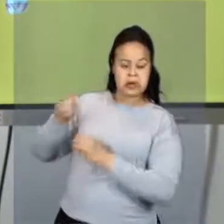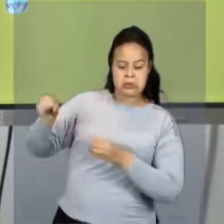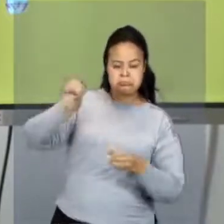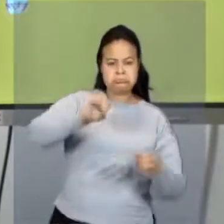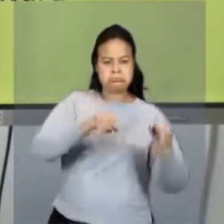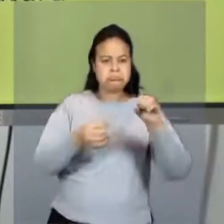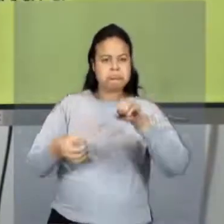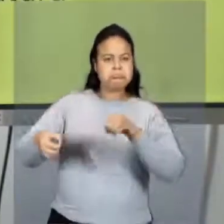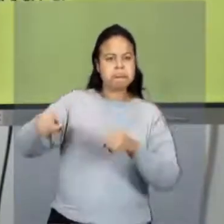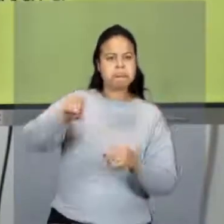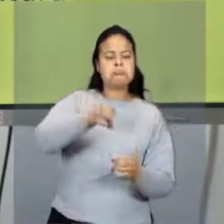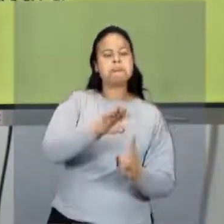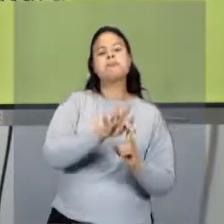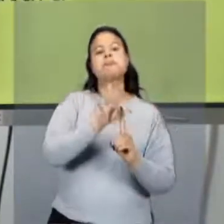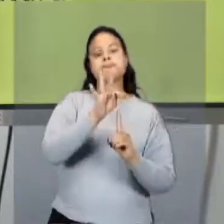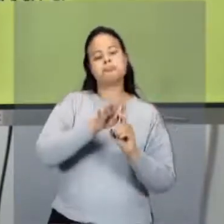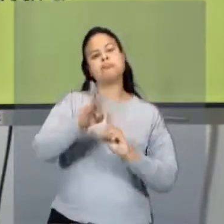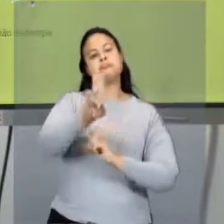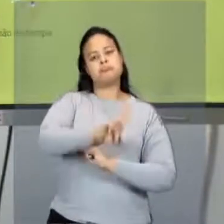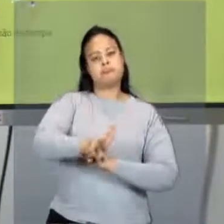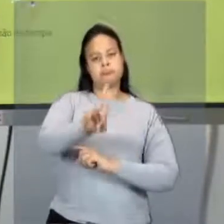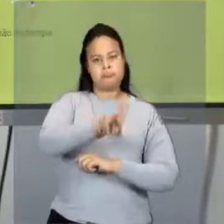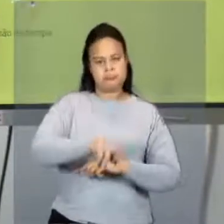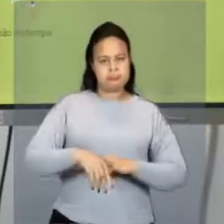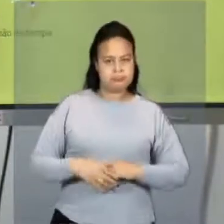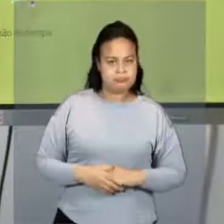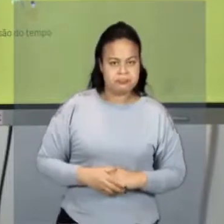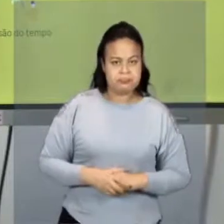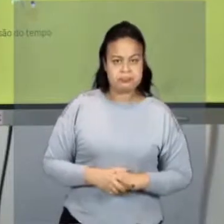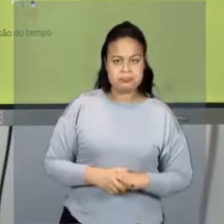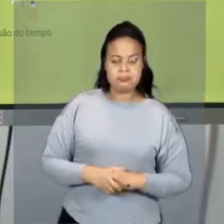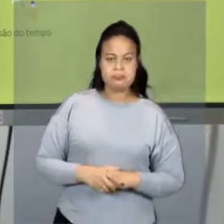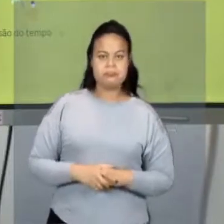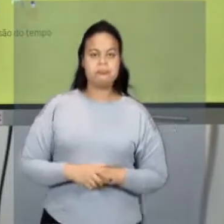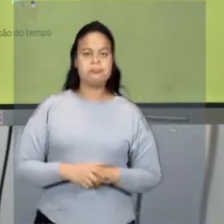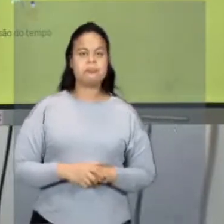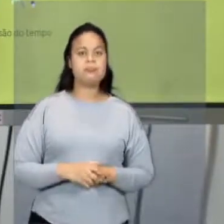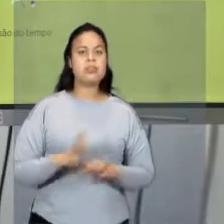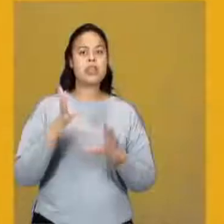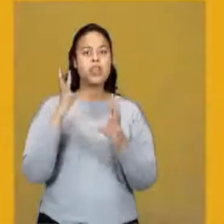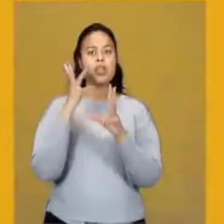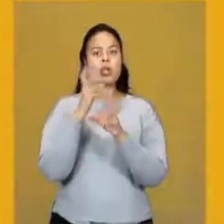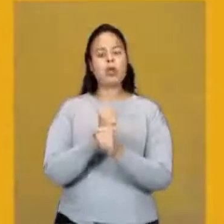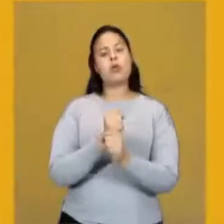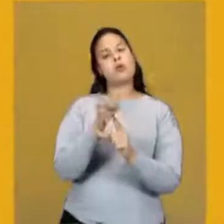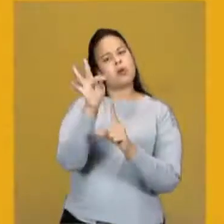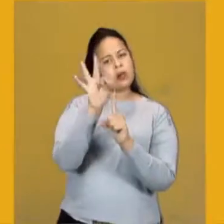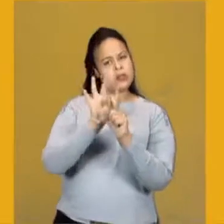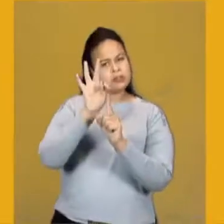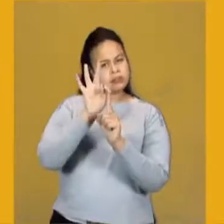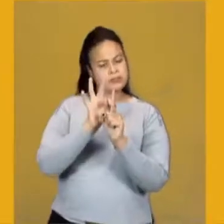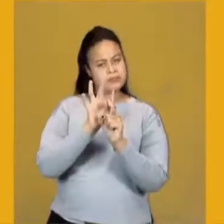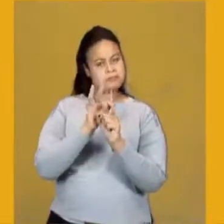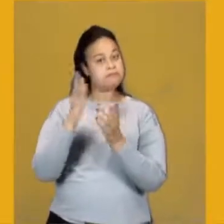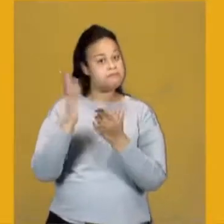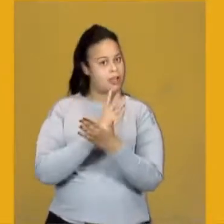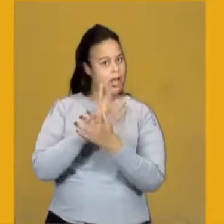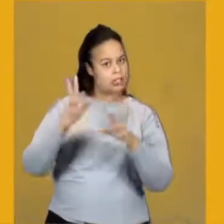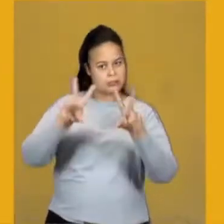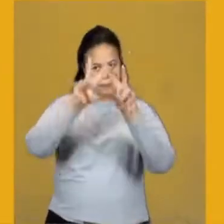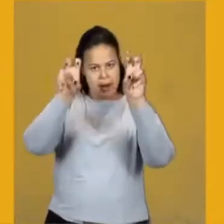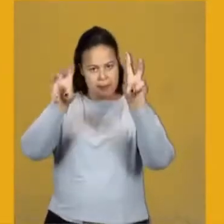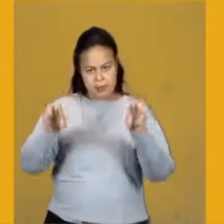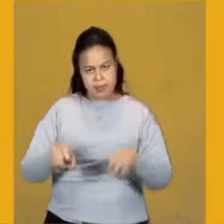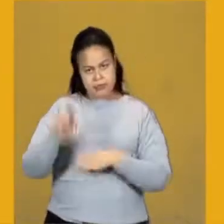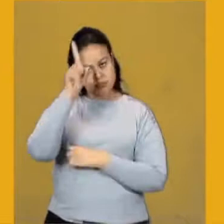termômetros. Bom, medidas de temperatura. São muitas as situações do dia